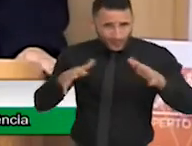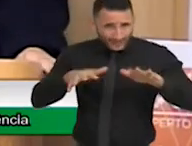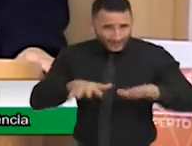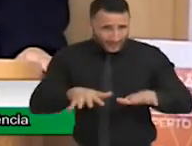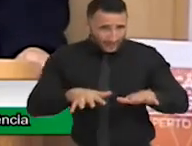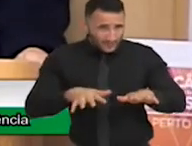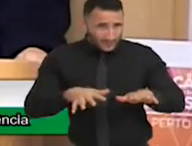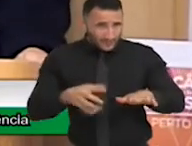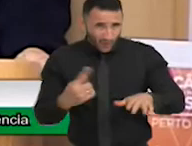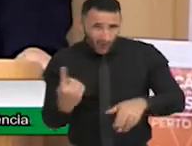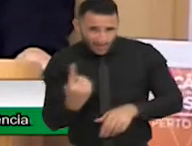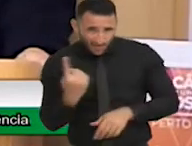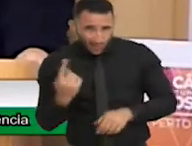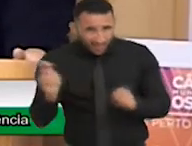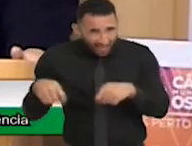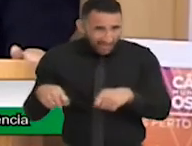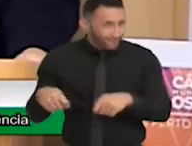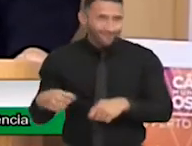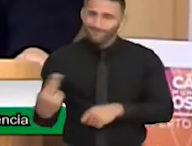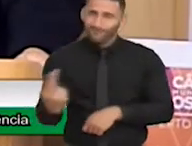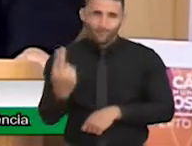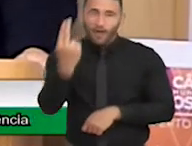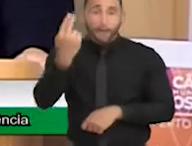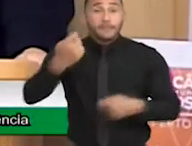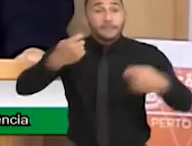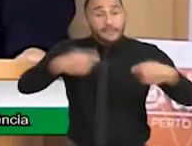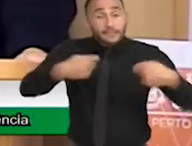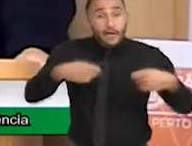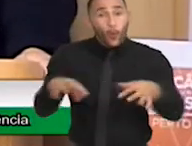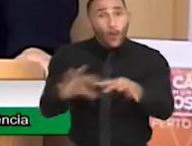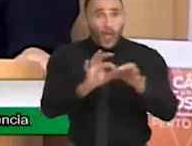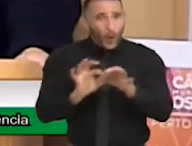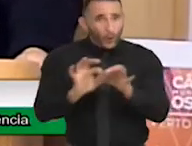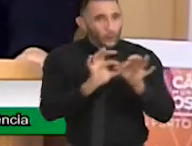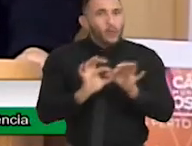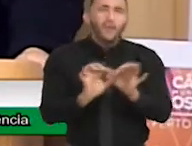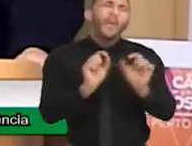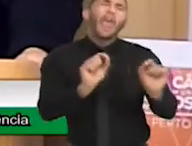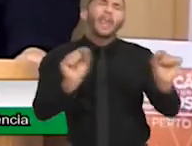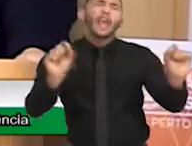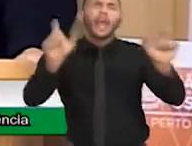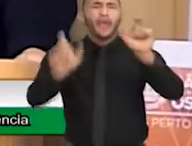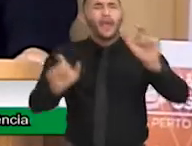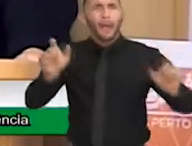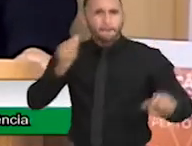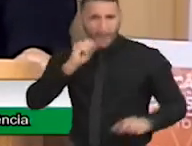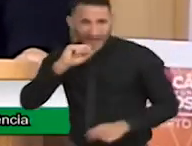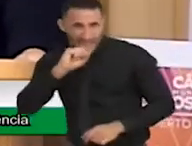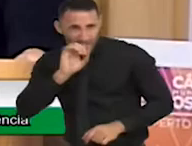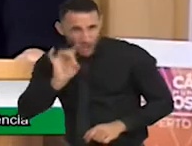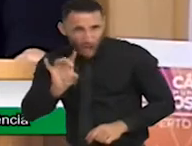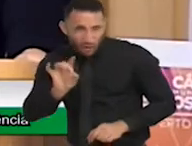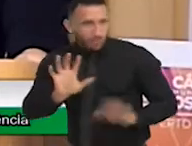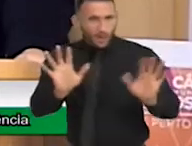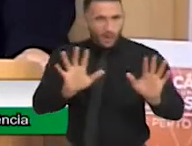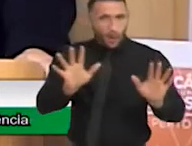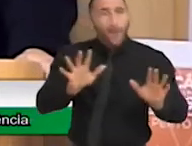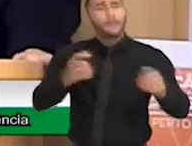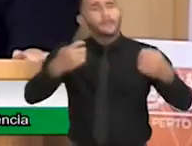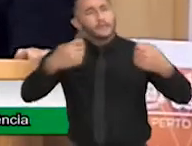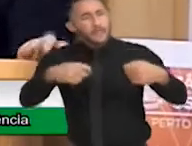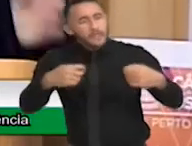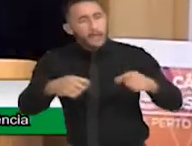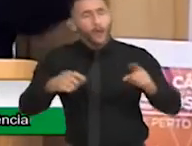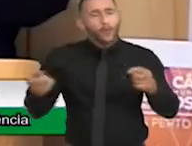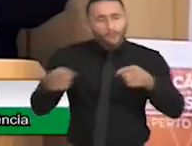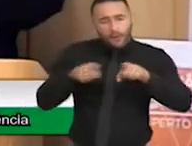união. união de quem? Ah, só das mães? Não. União da sociedade, união de terceiro setor.